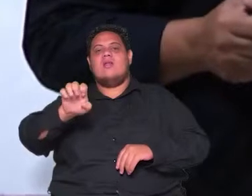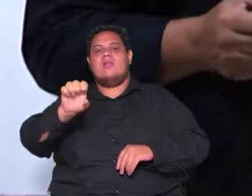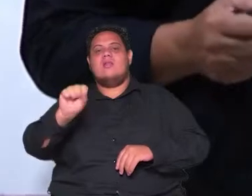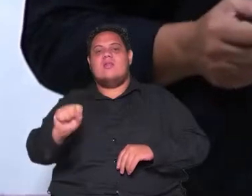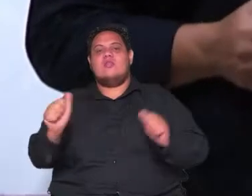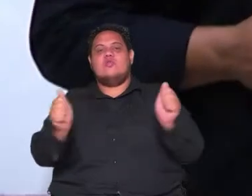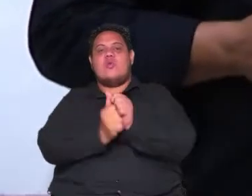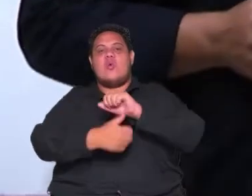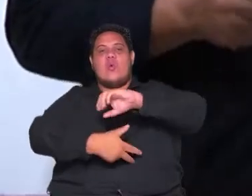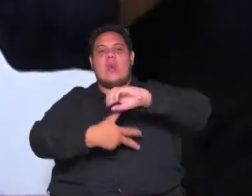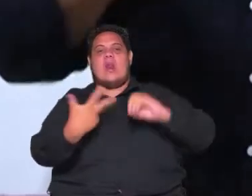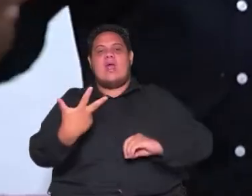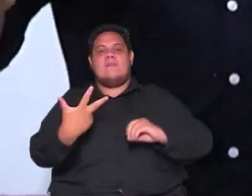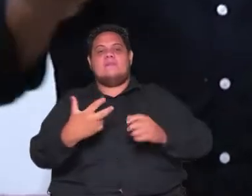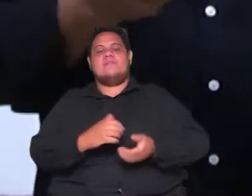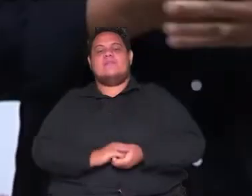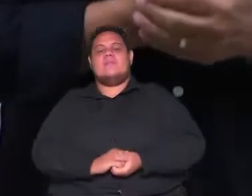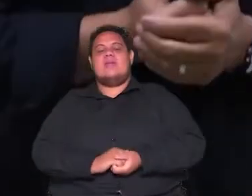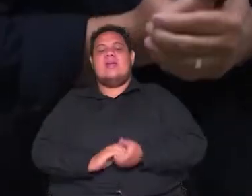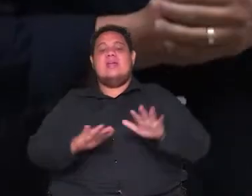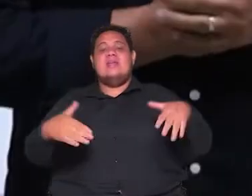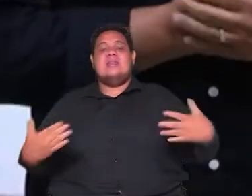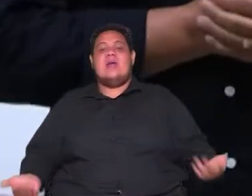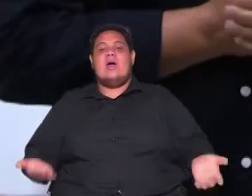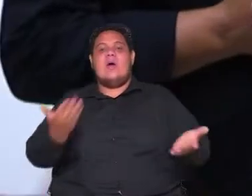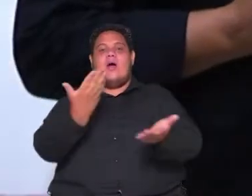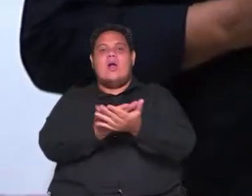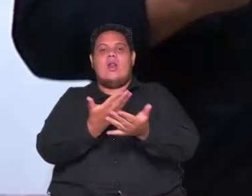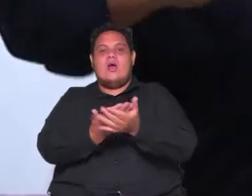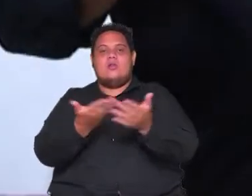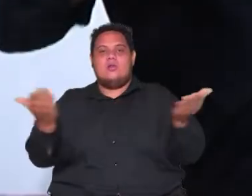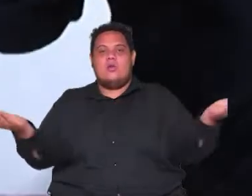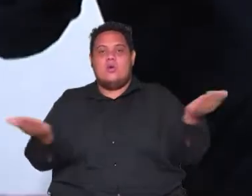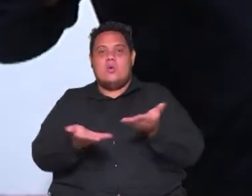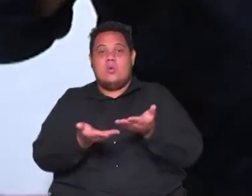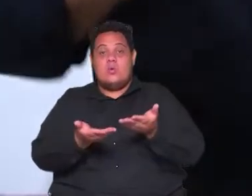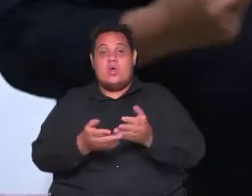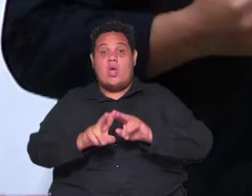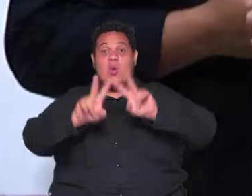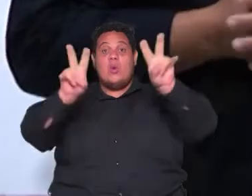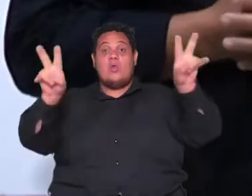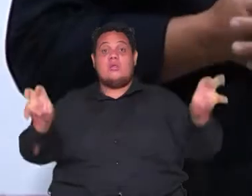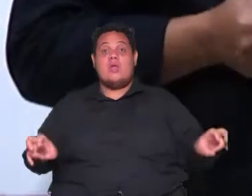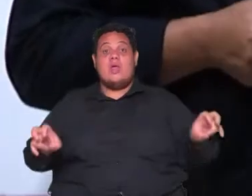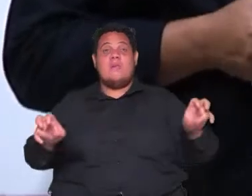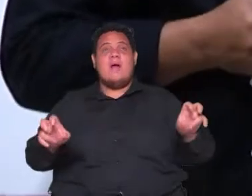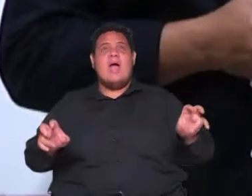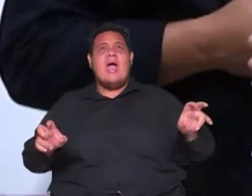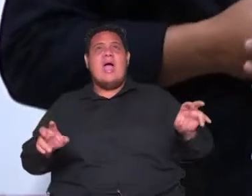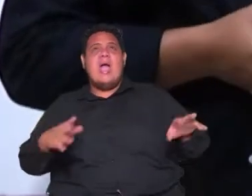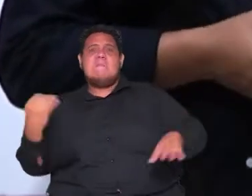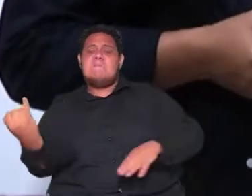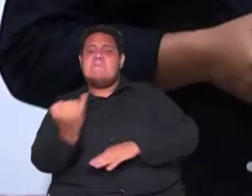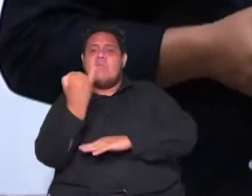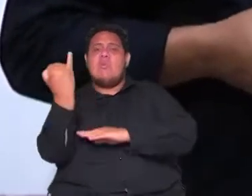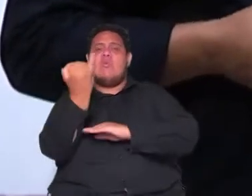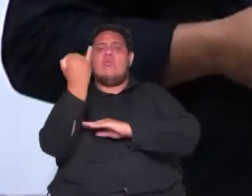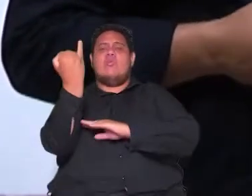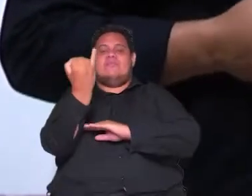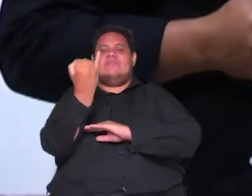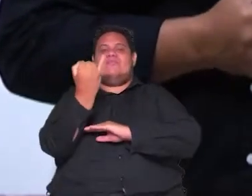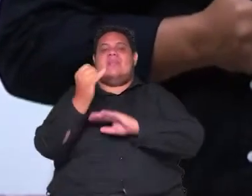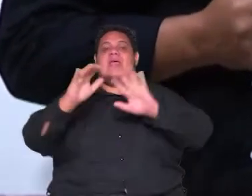Juntos no Enem Bom, a aula de hoje, a temática de hoje é uma temática muito importante, pessoal